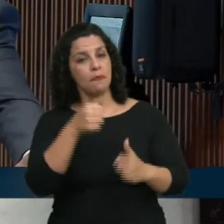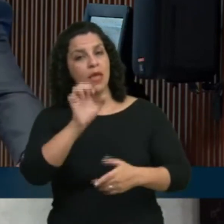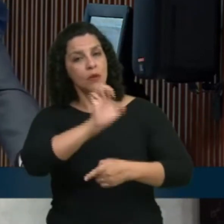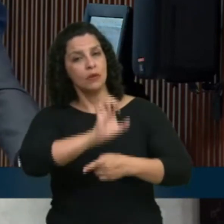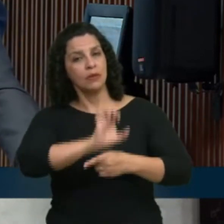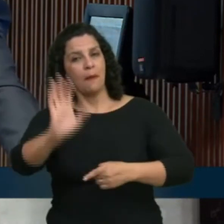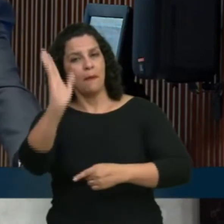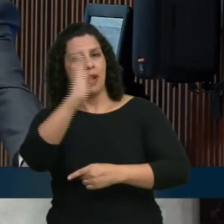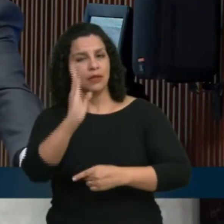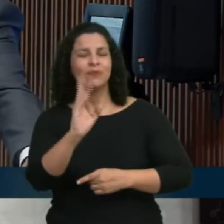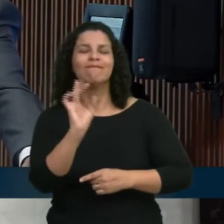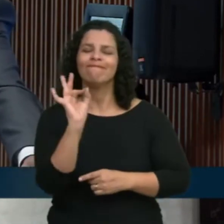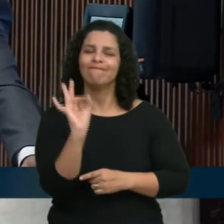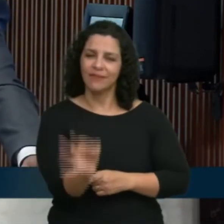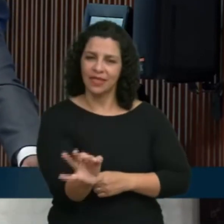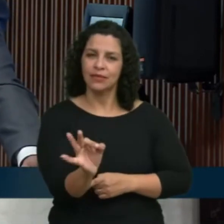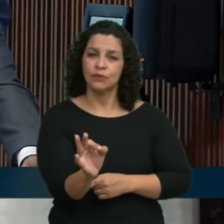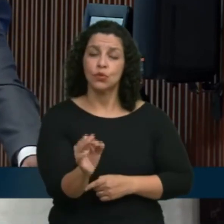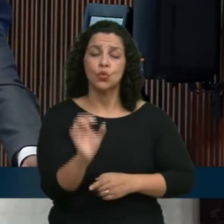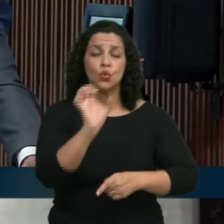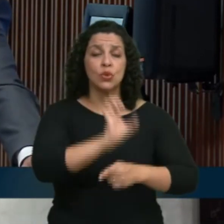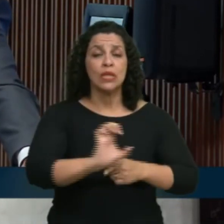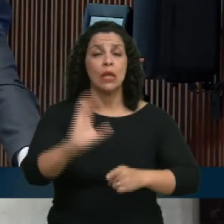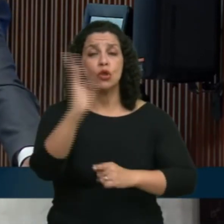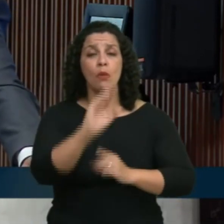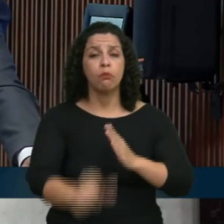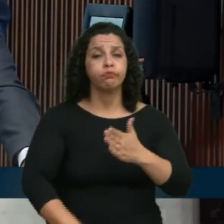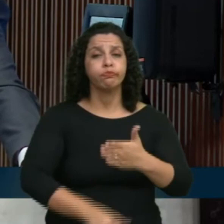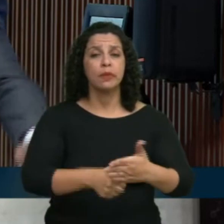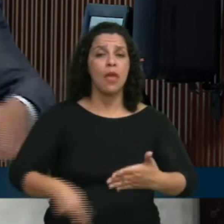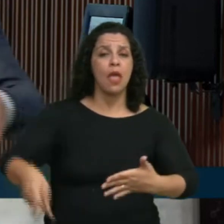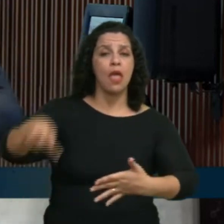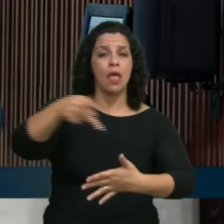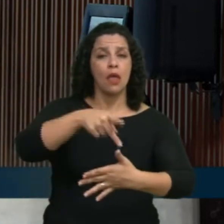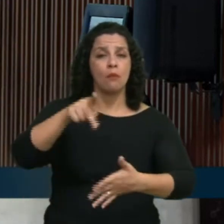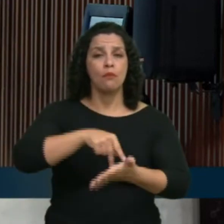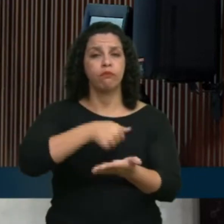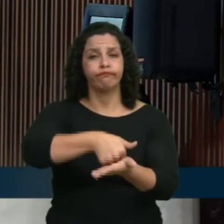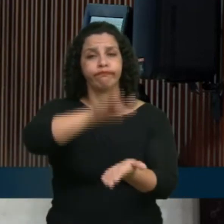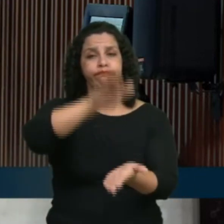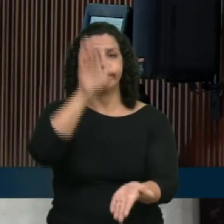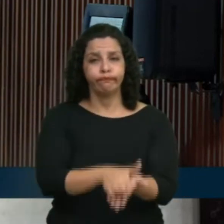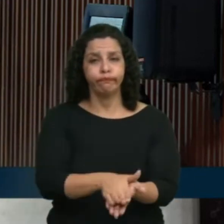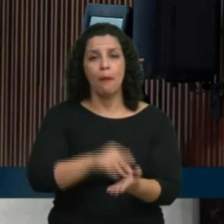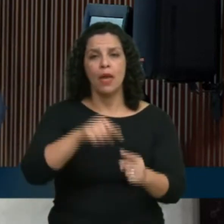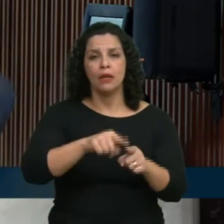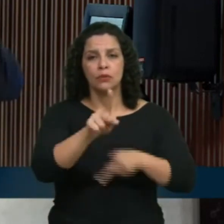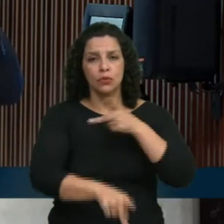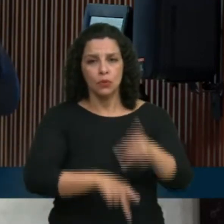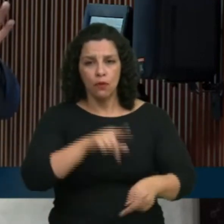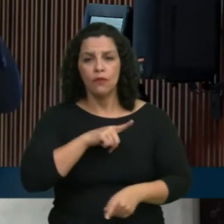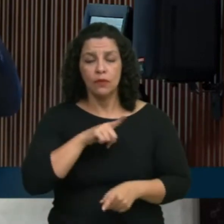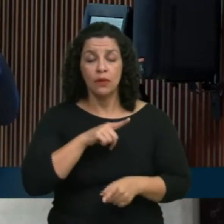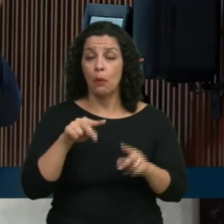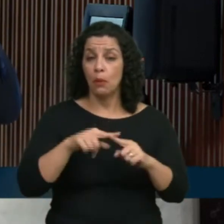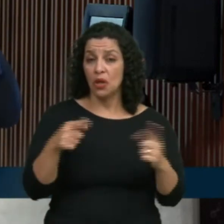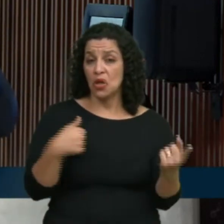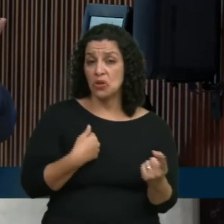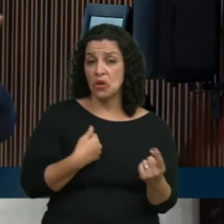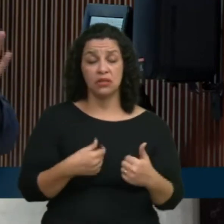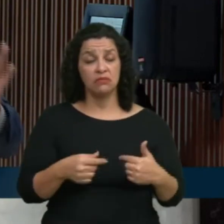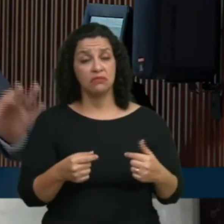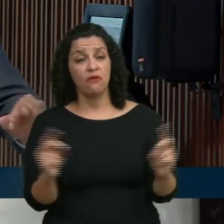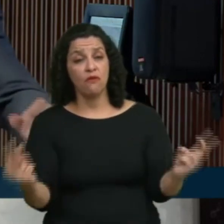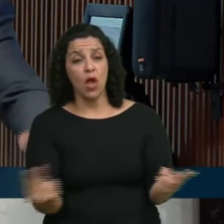E realmente será o estado em primeiro lugar de cobrança abusiva da sua população, sem um pigo de